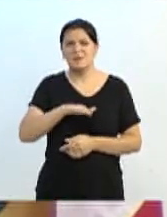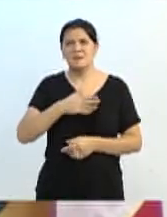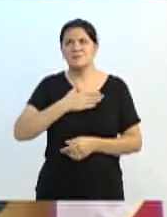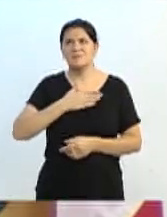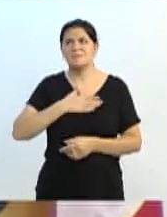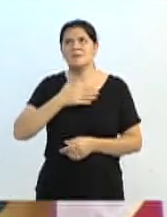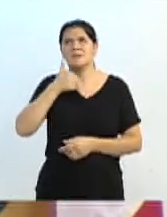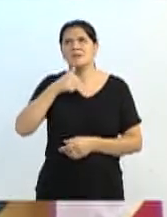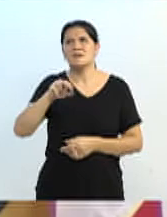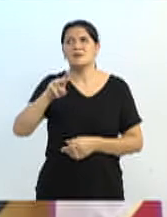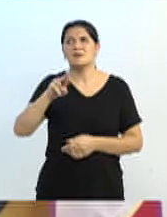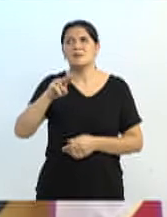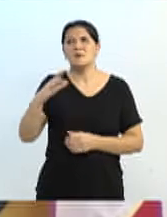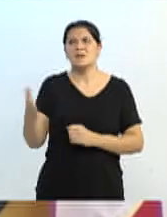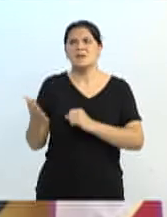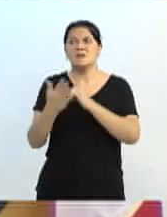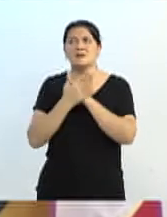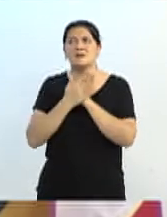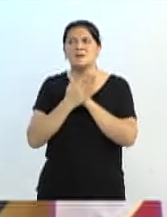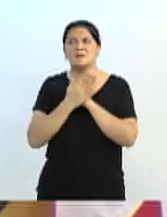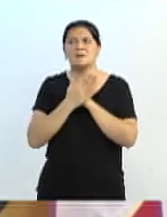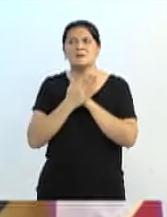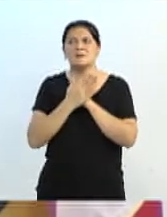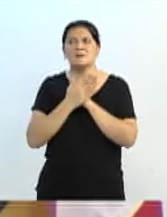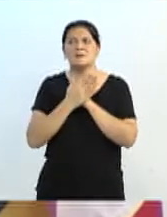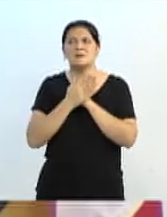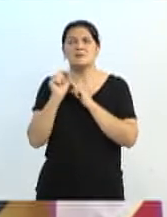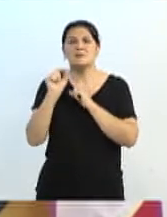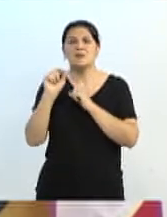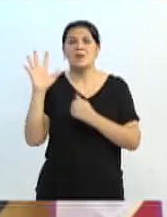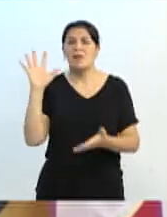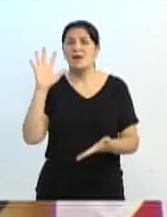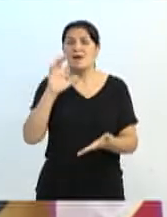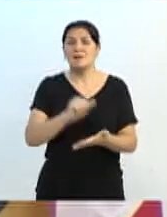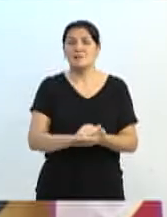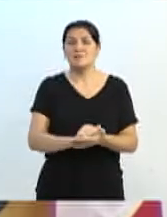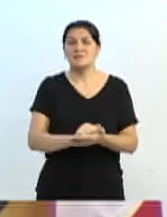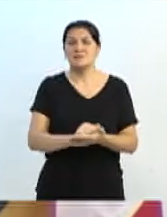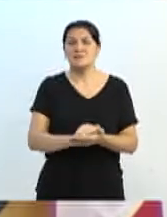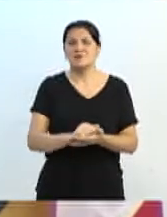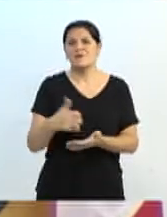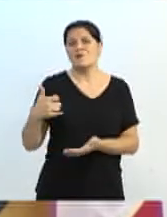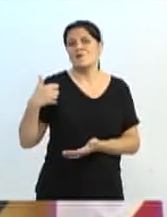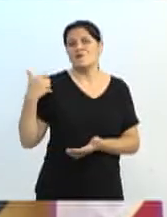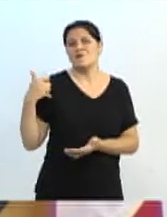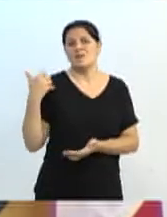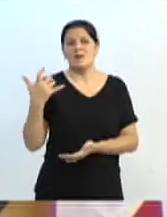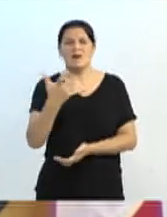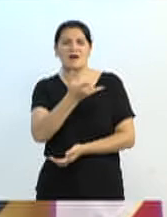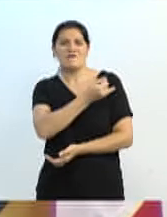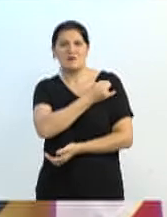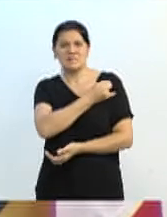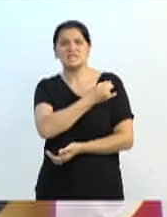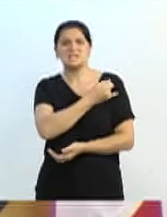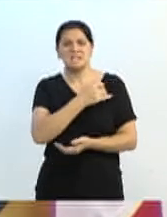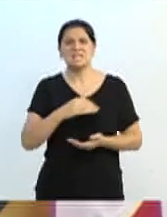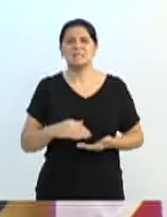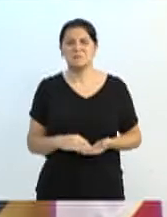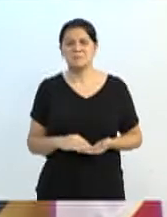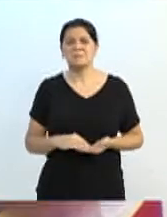55 anos, abriu hoje a inscrição para eu poder ser vacinado. Então, fiz a